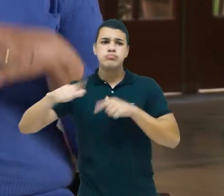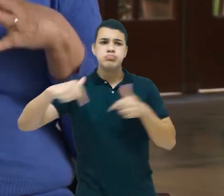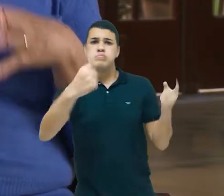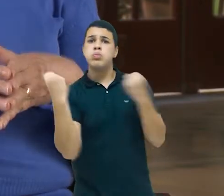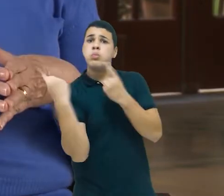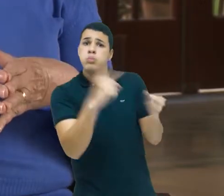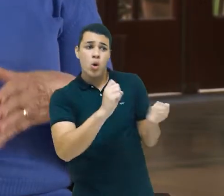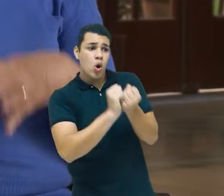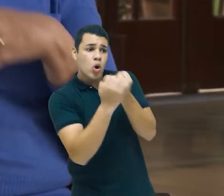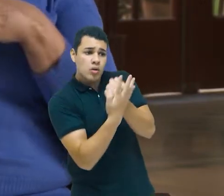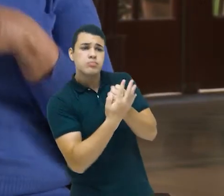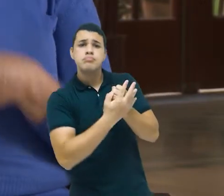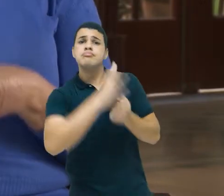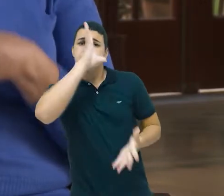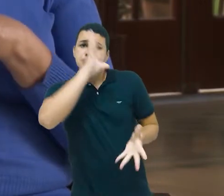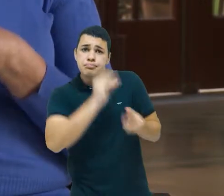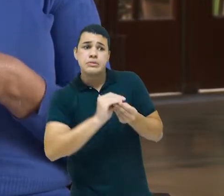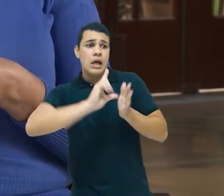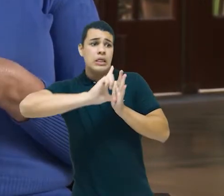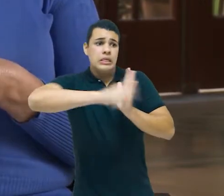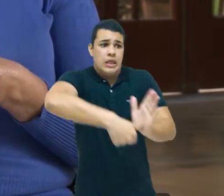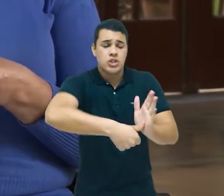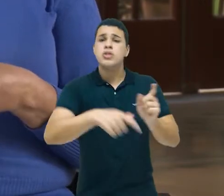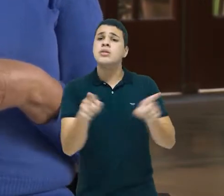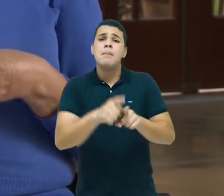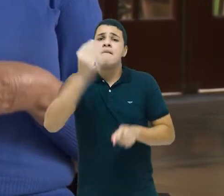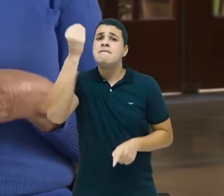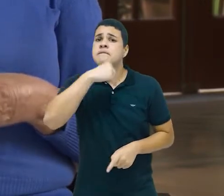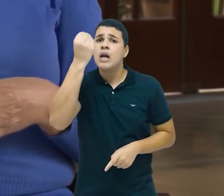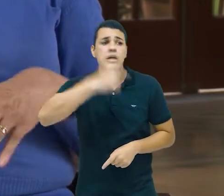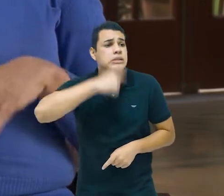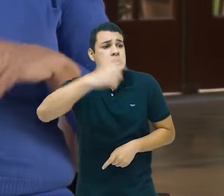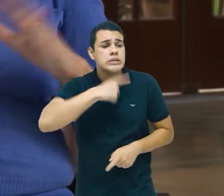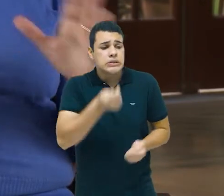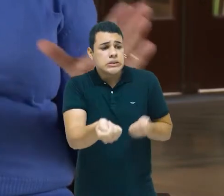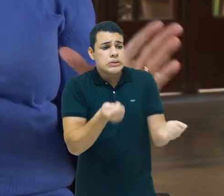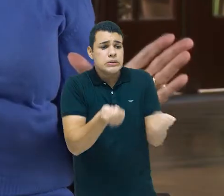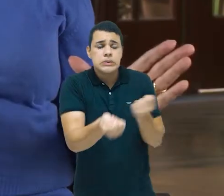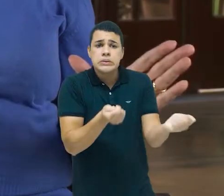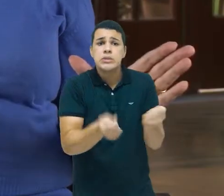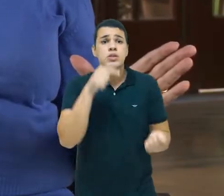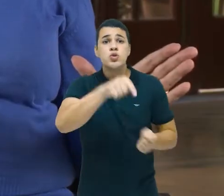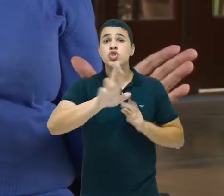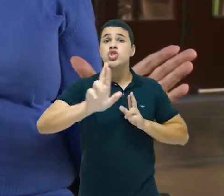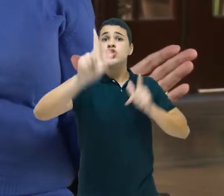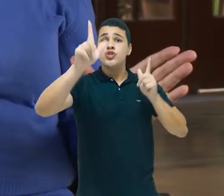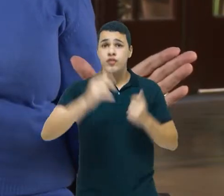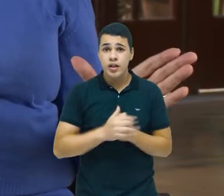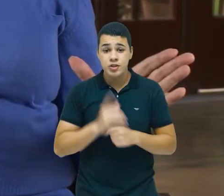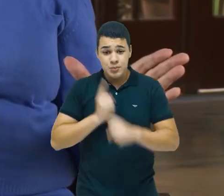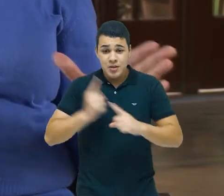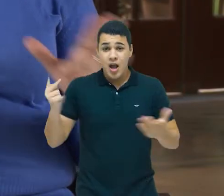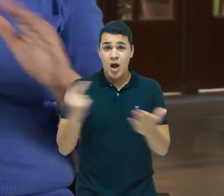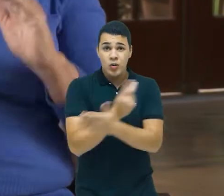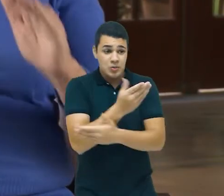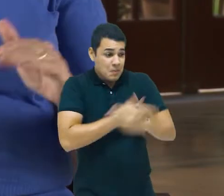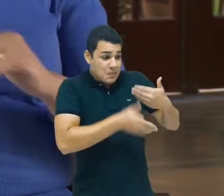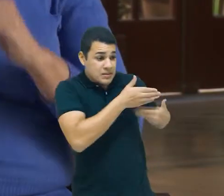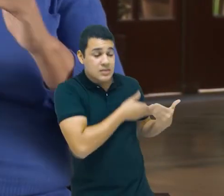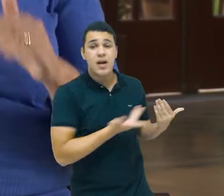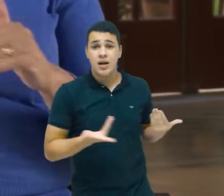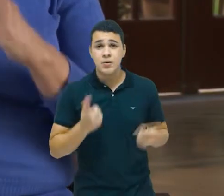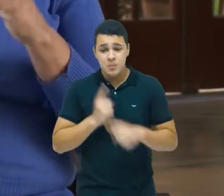resposta tardia e muito insuficiente. E isso é completamente diferente do que ocorreu anteriormente, porque,